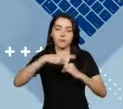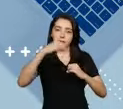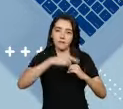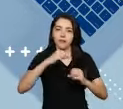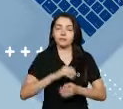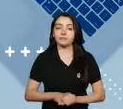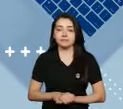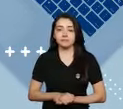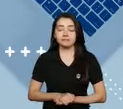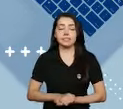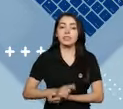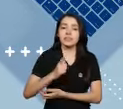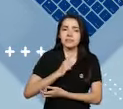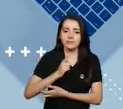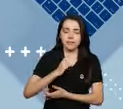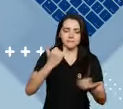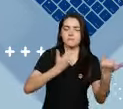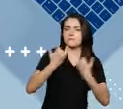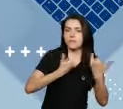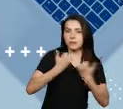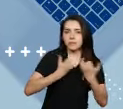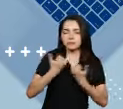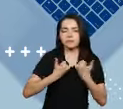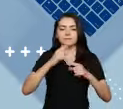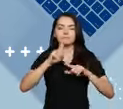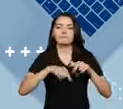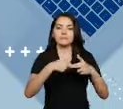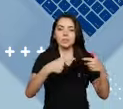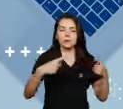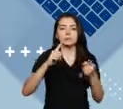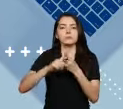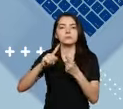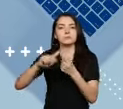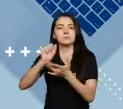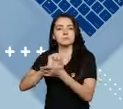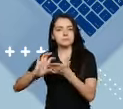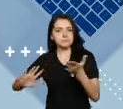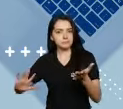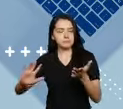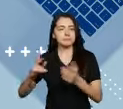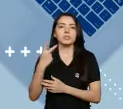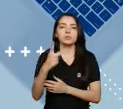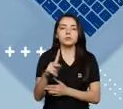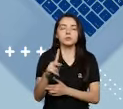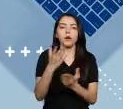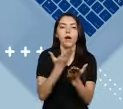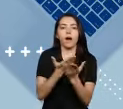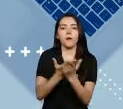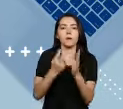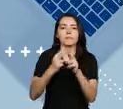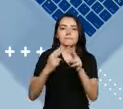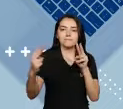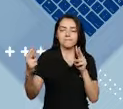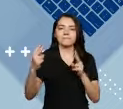Fortaleza. Aqui você terá acesso a todas as informações sobre os recursos e as atividades que fazem parte da